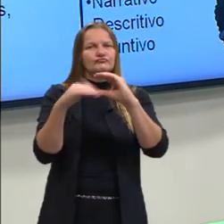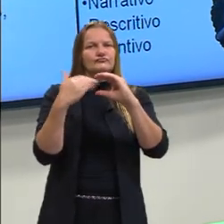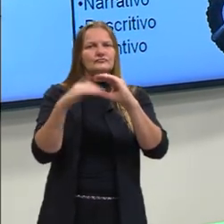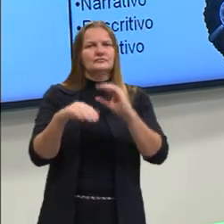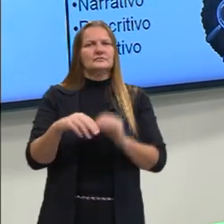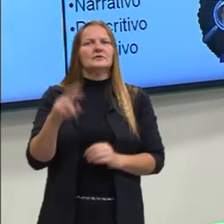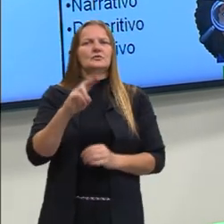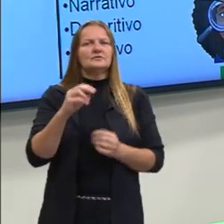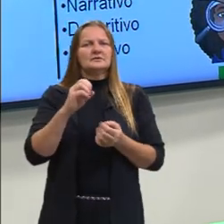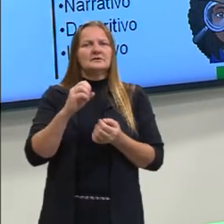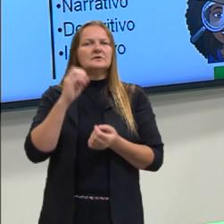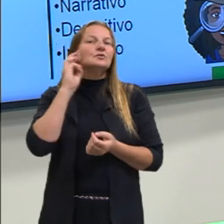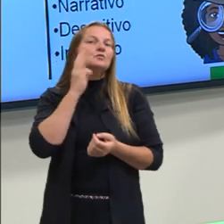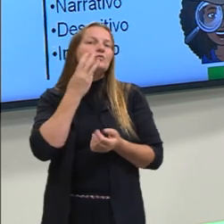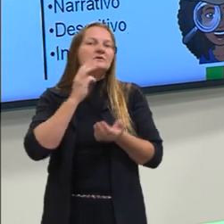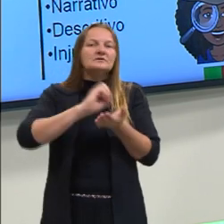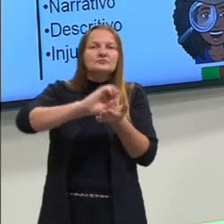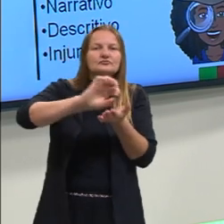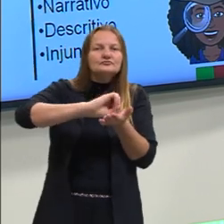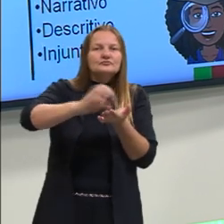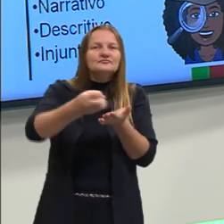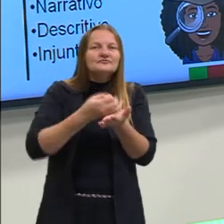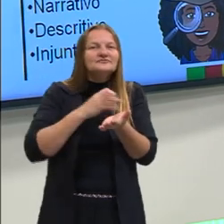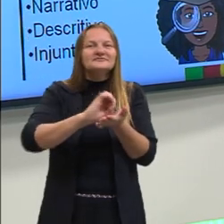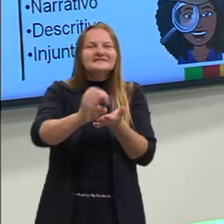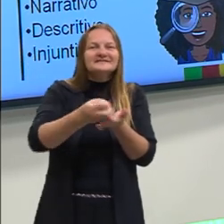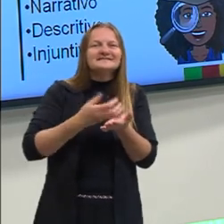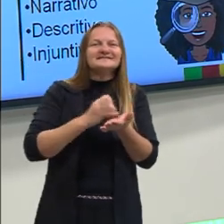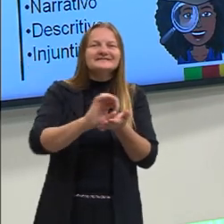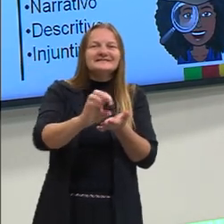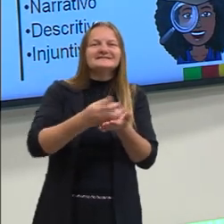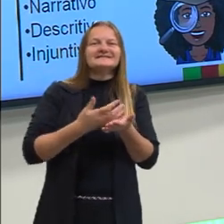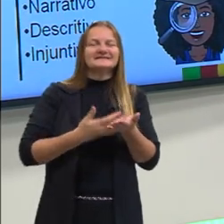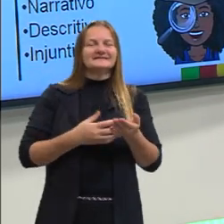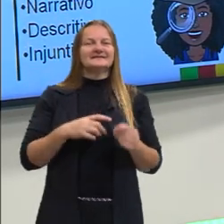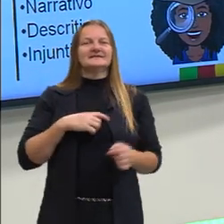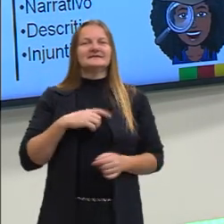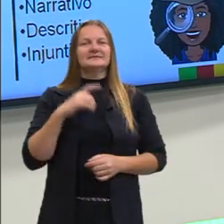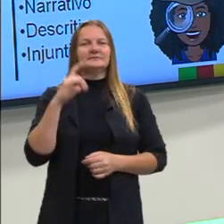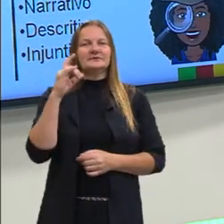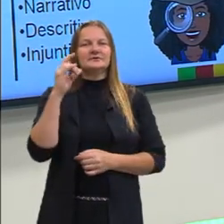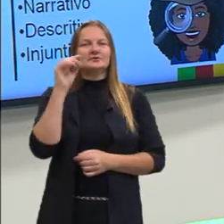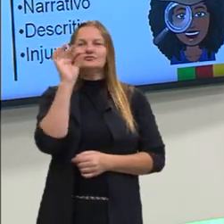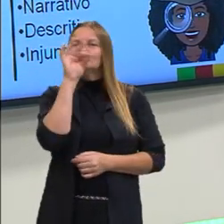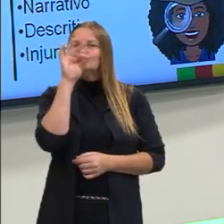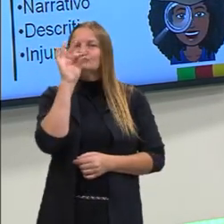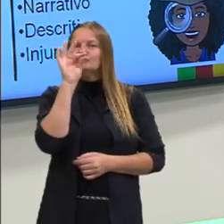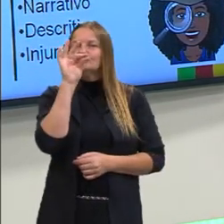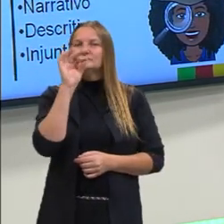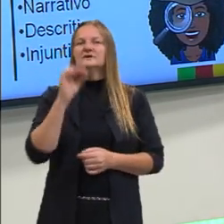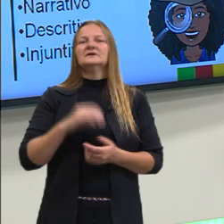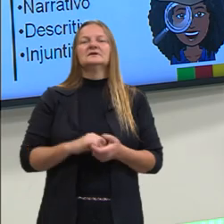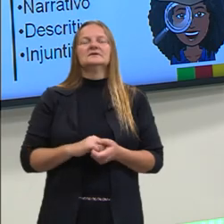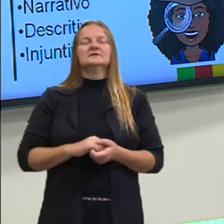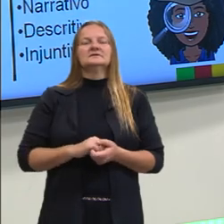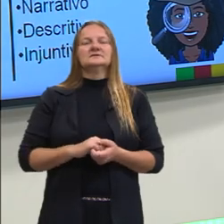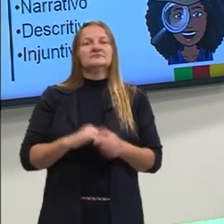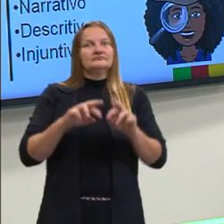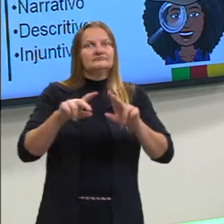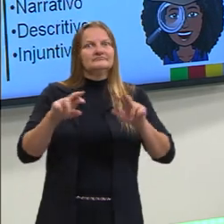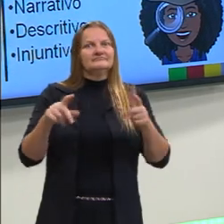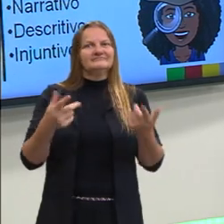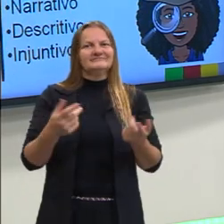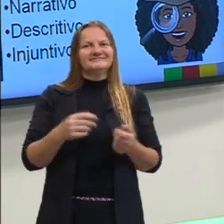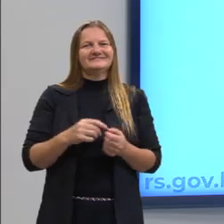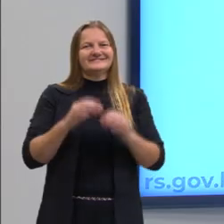utiliza a mensagem do WhatsApp, se utiliza o Twitter, dentro do Twitter. Então, nós vamos